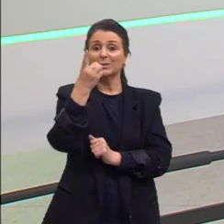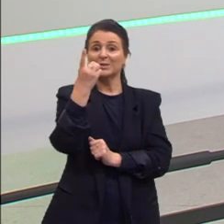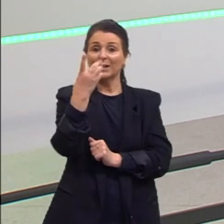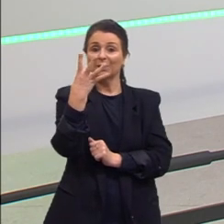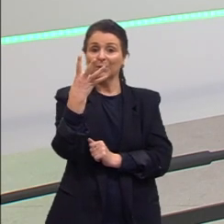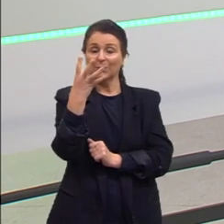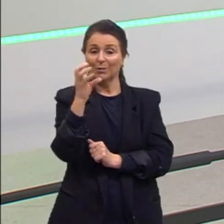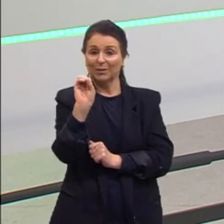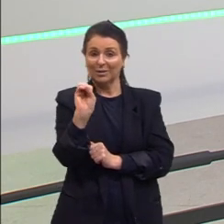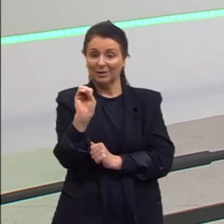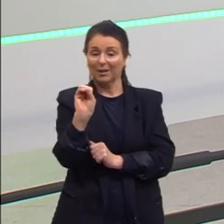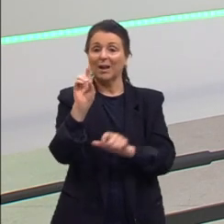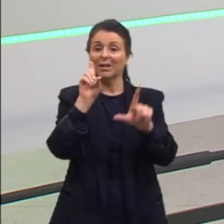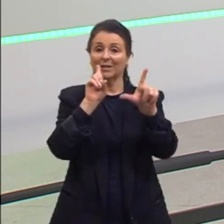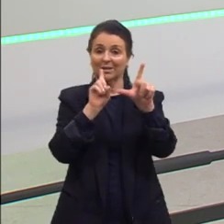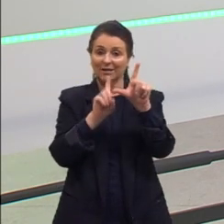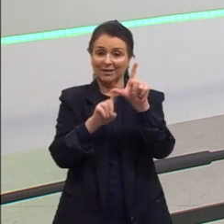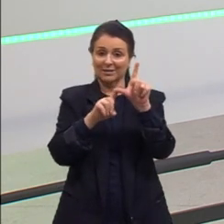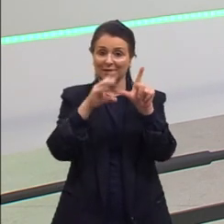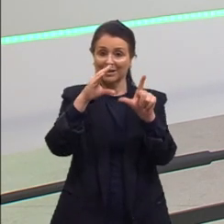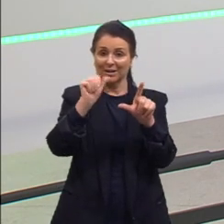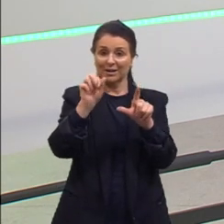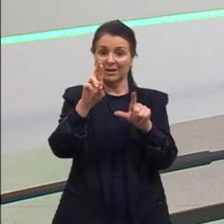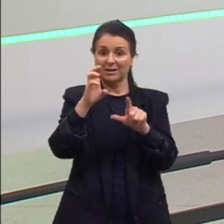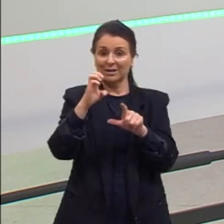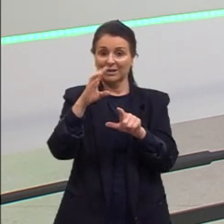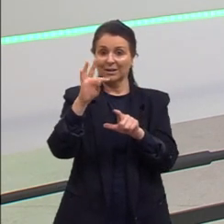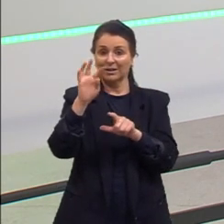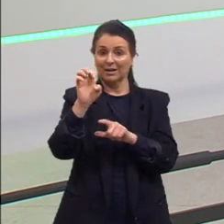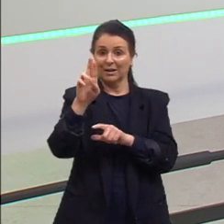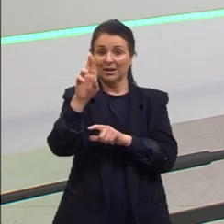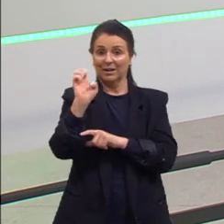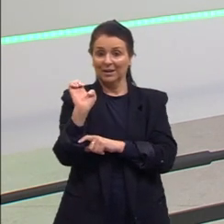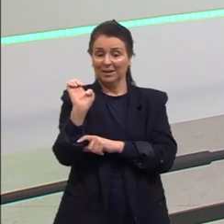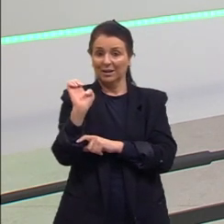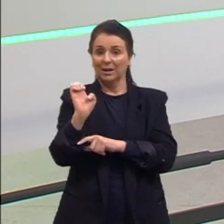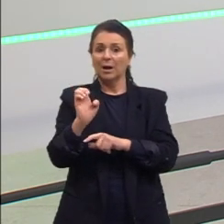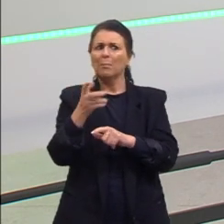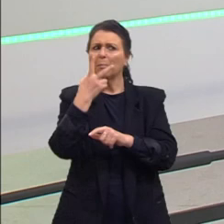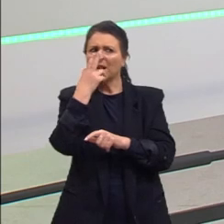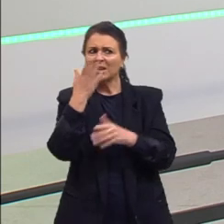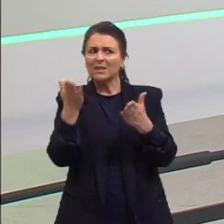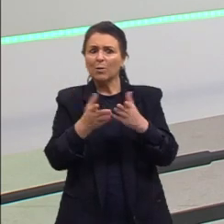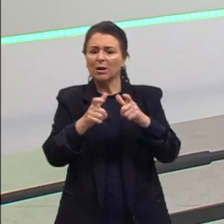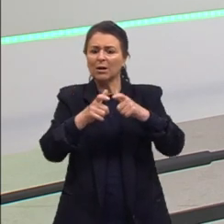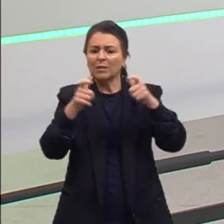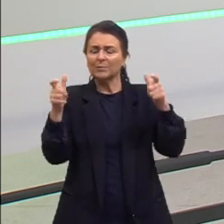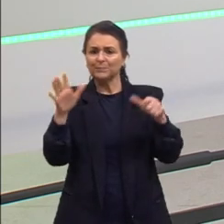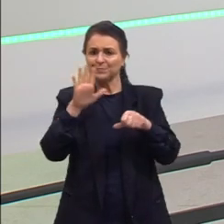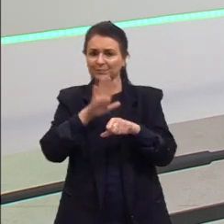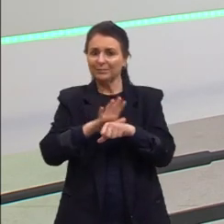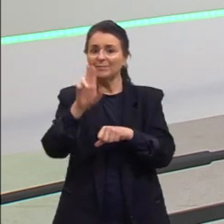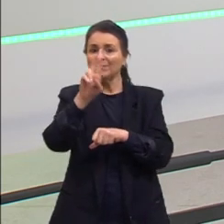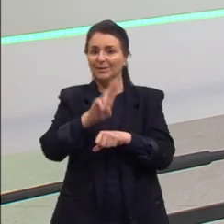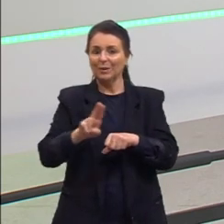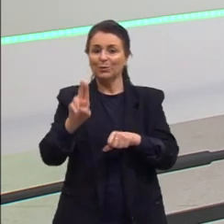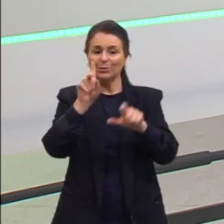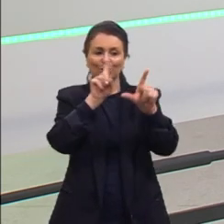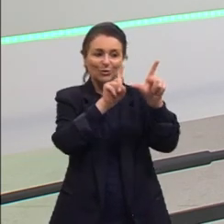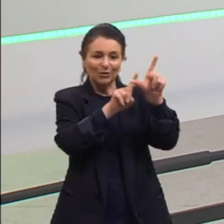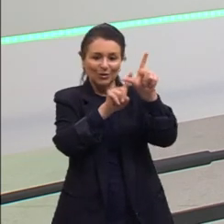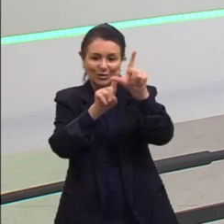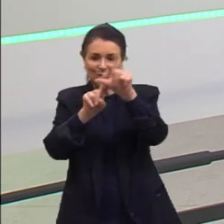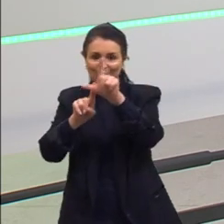caracteres. Agora, se eu não estou enganado, o Twitter ampliou esse número de caracteres para um pouco mais, então ele continua